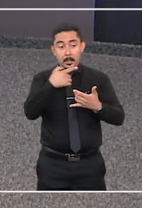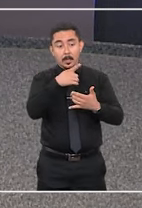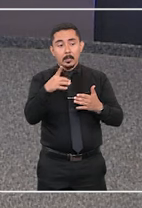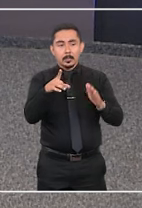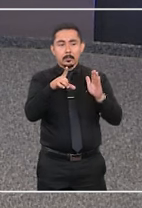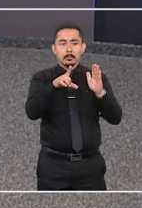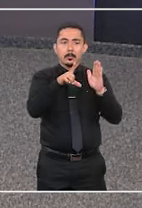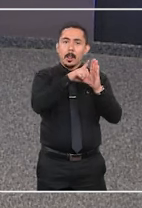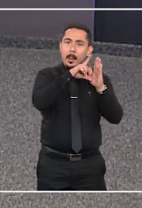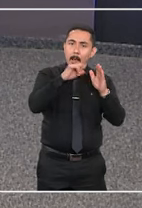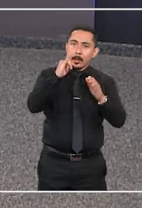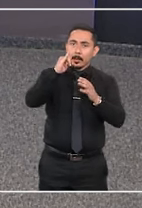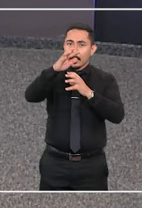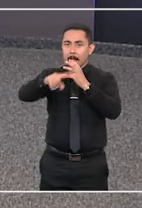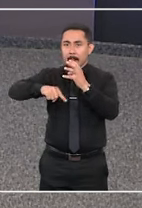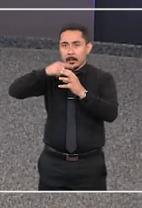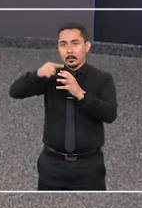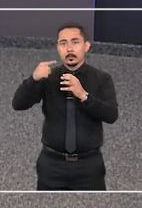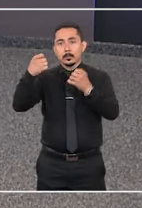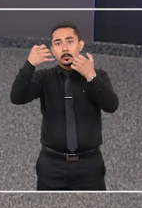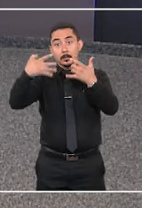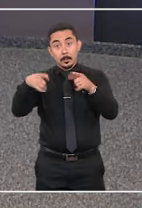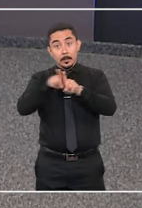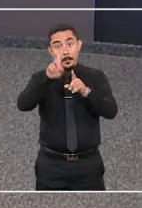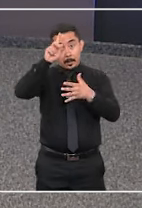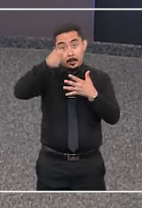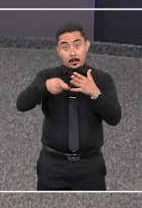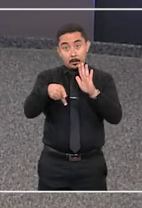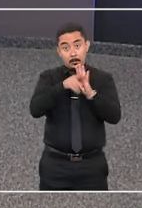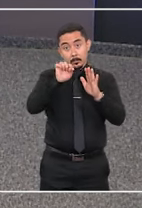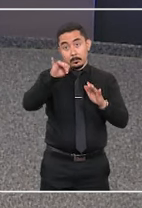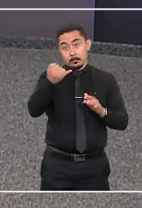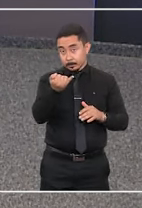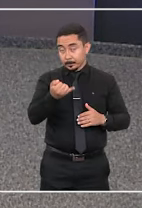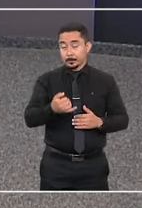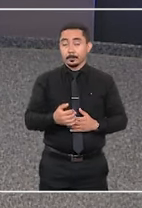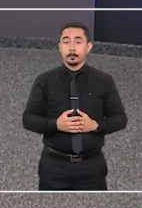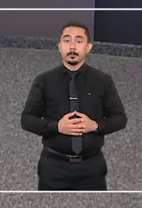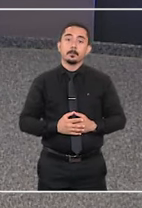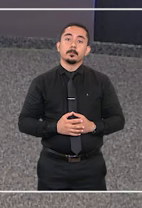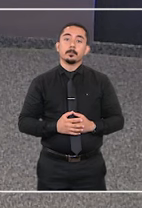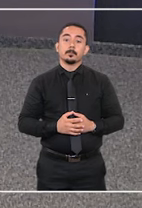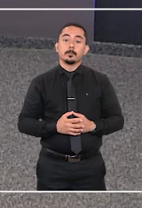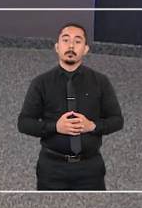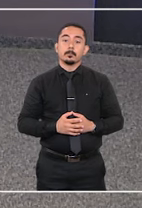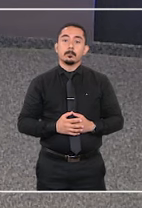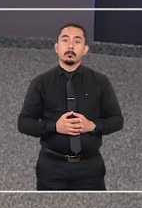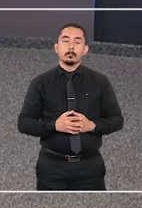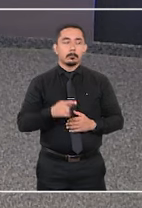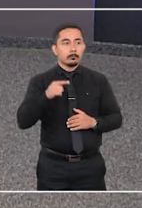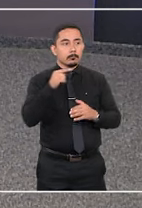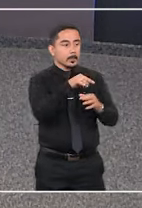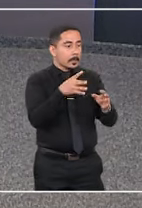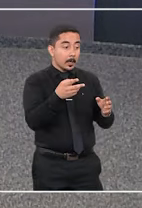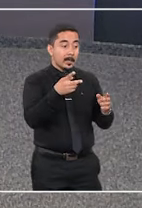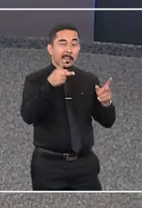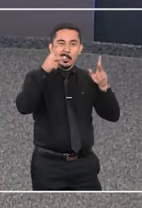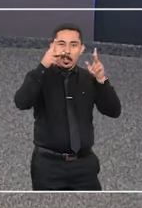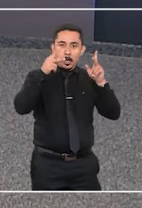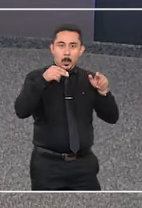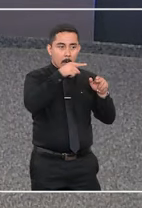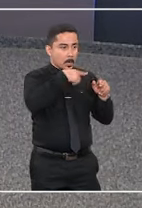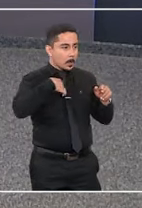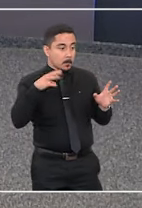contar o que dizem as normas internacionais e as decisões do Superior Tribunal de Justiça. Ele